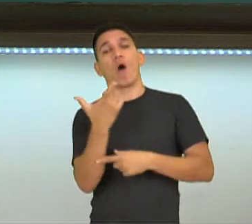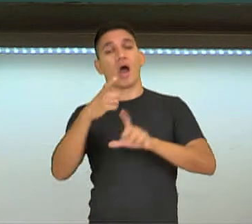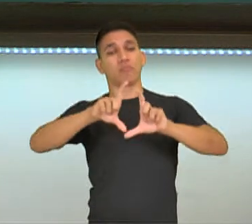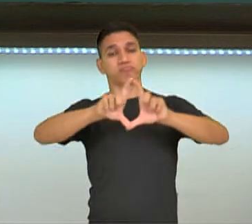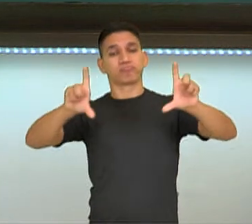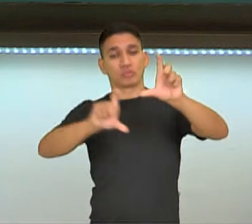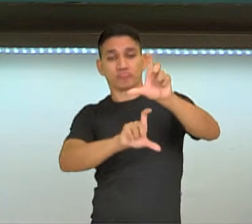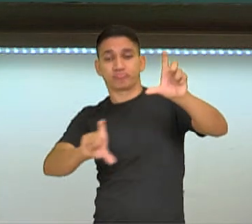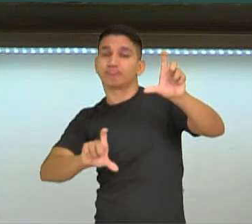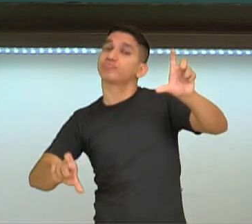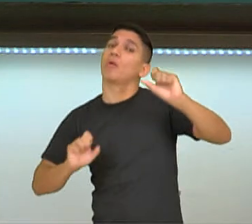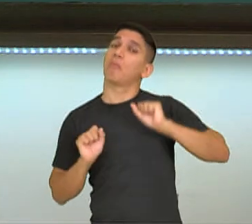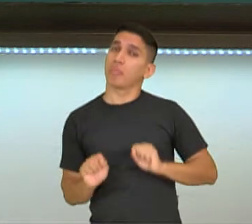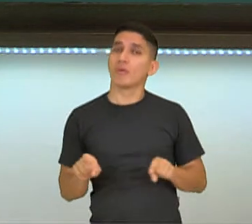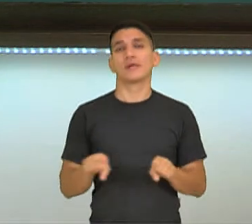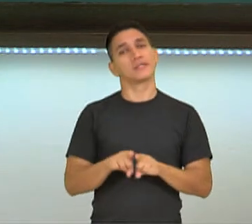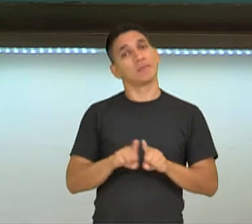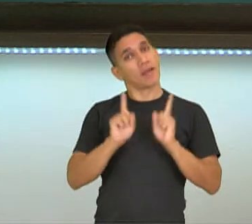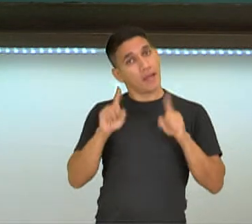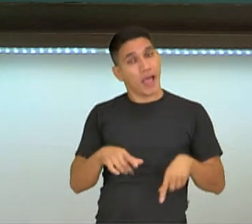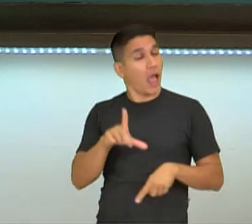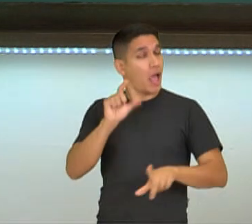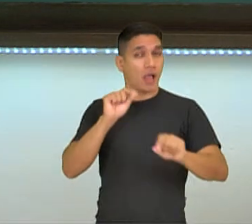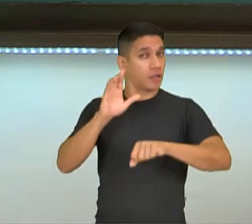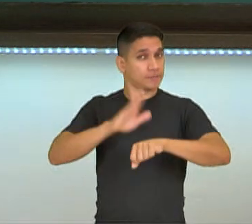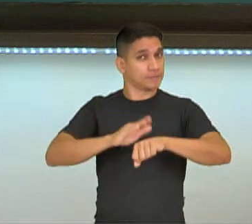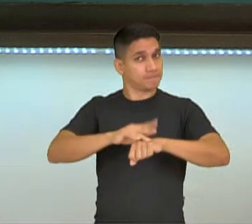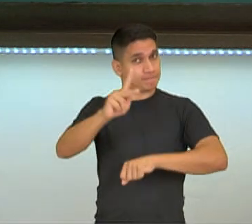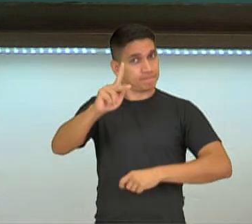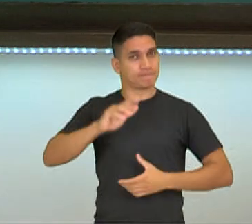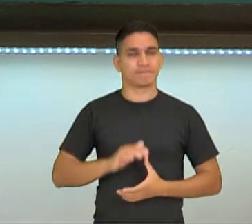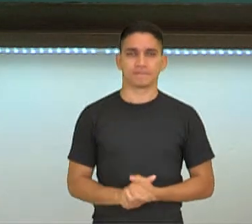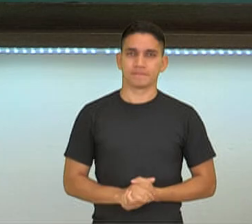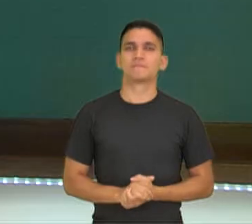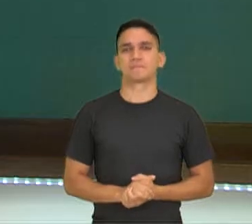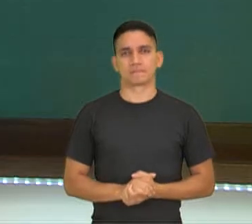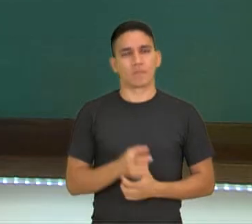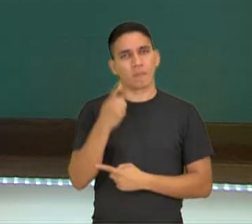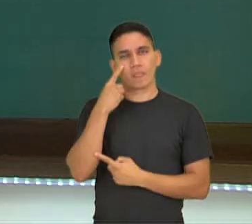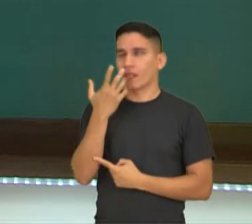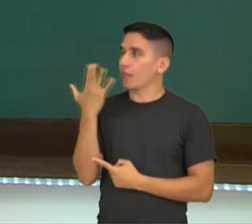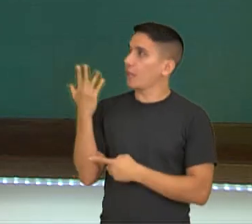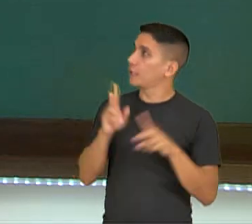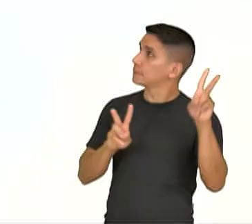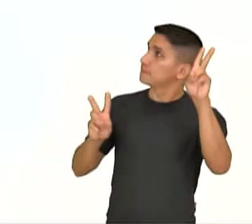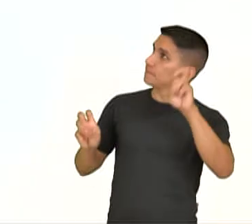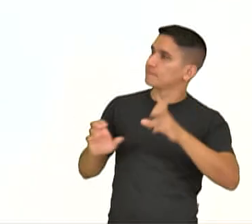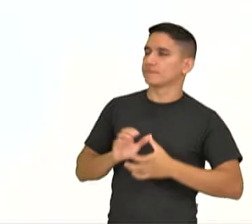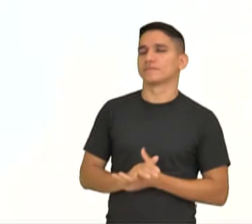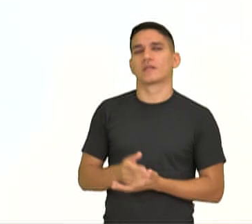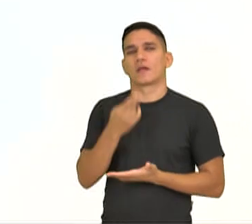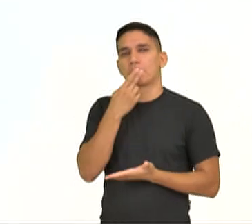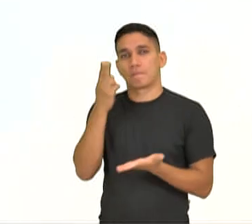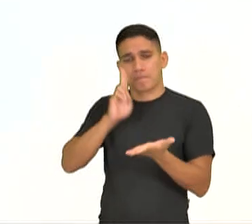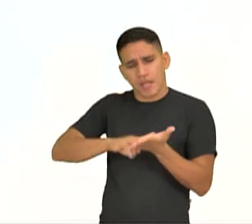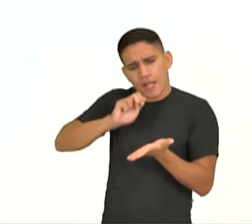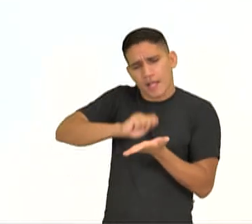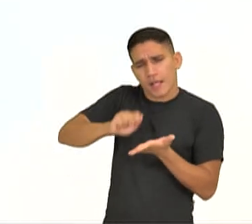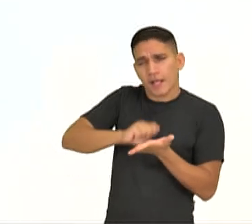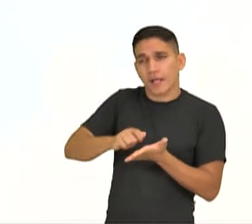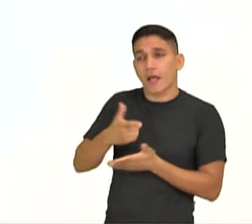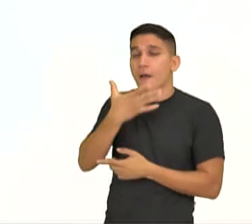ele deve ter também. É uma escolha, né? Vamos dar uma olhadinha nisso aqui. Bilhete ao pai